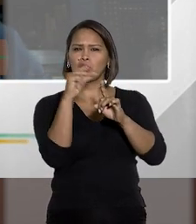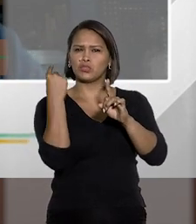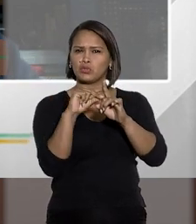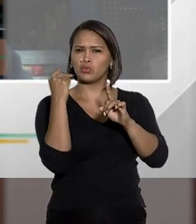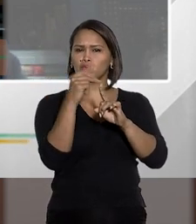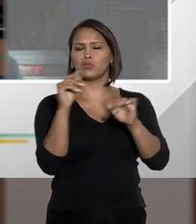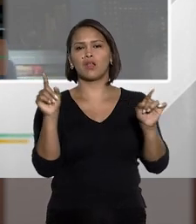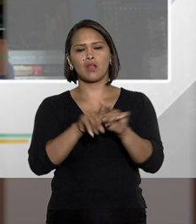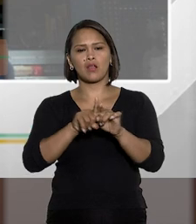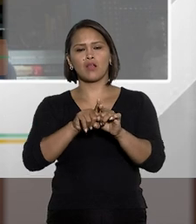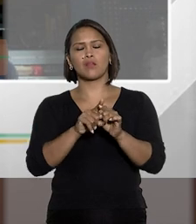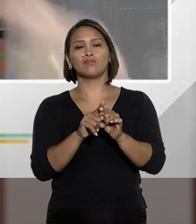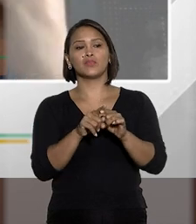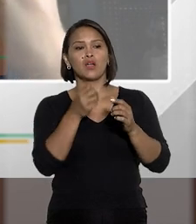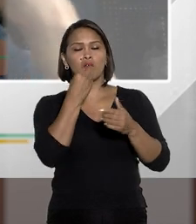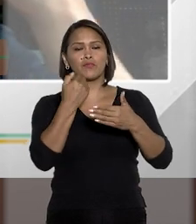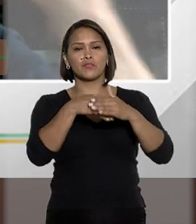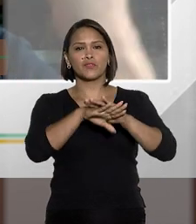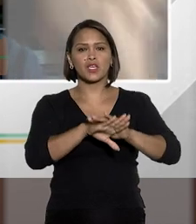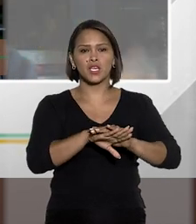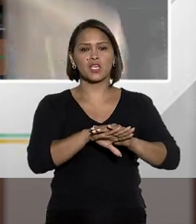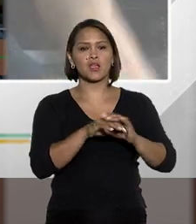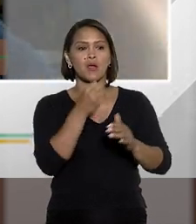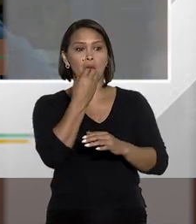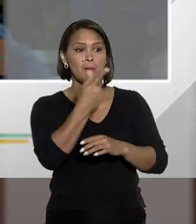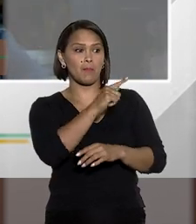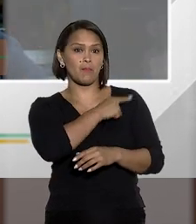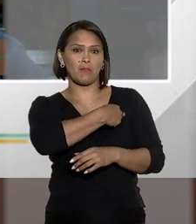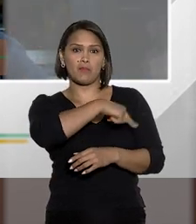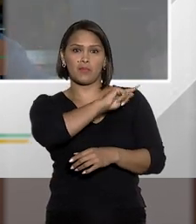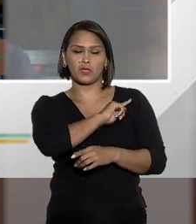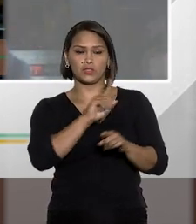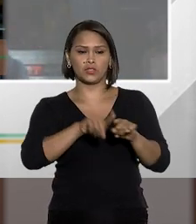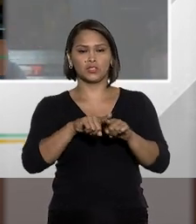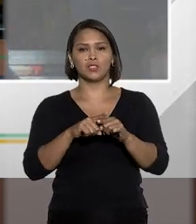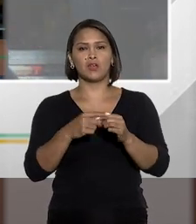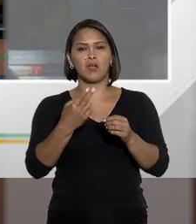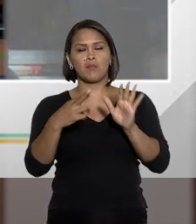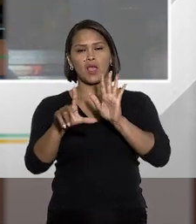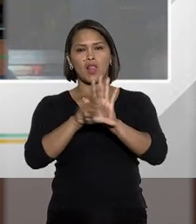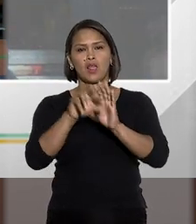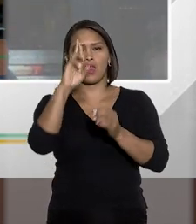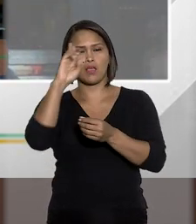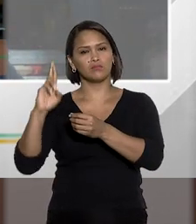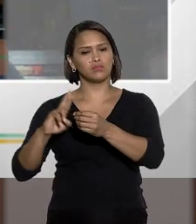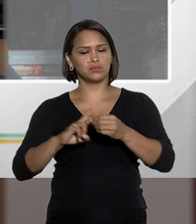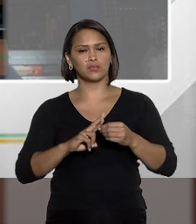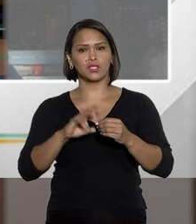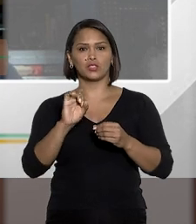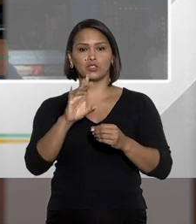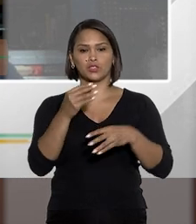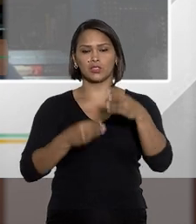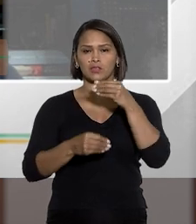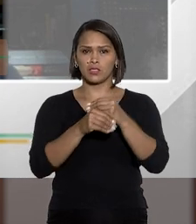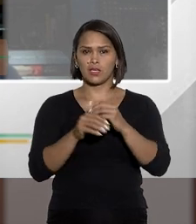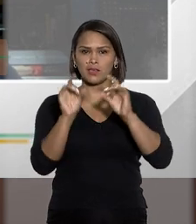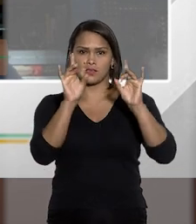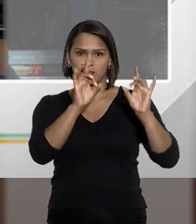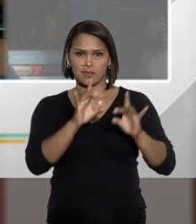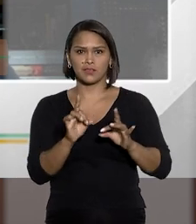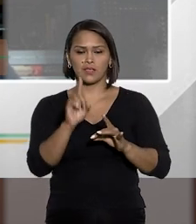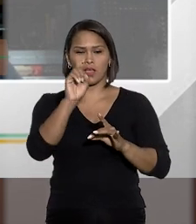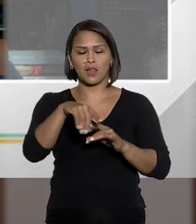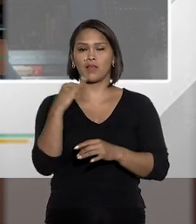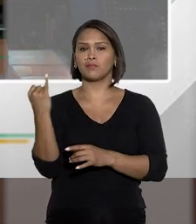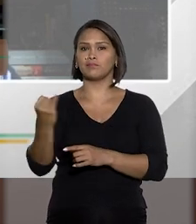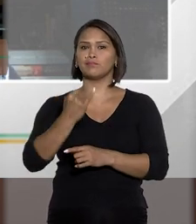tortura foram revogadas em benefício do agente pela lei de abuso de autoridade. Então, eu só queria acrescentar